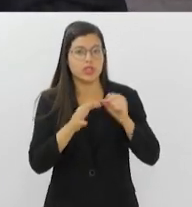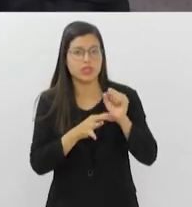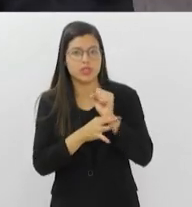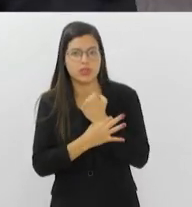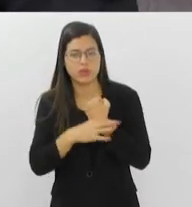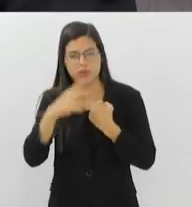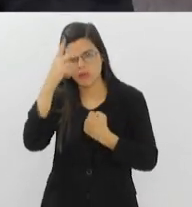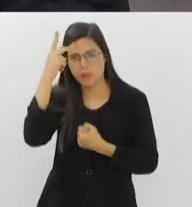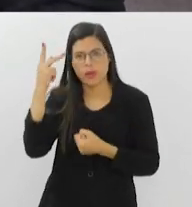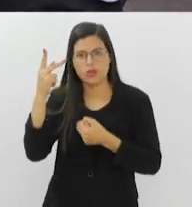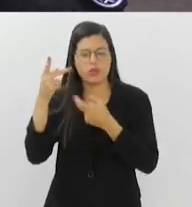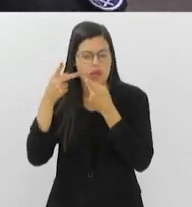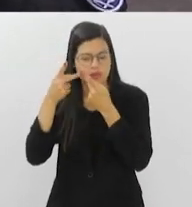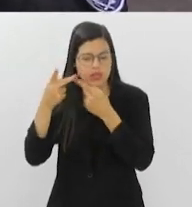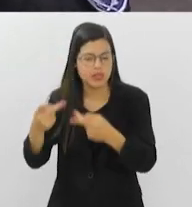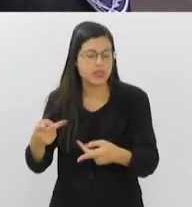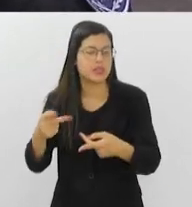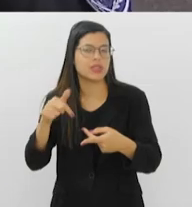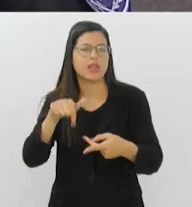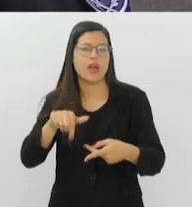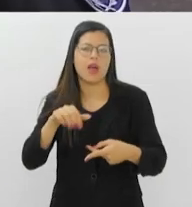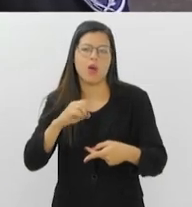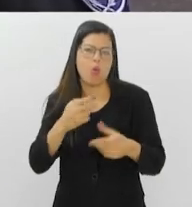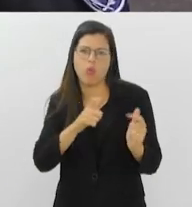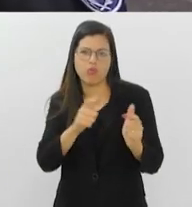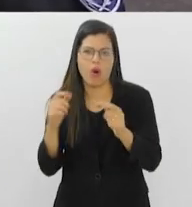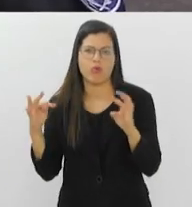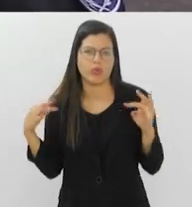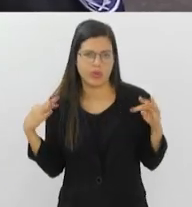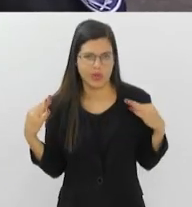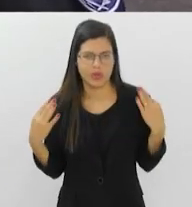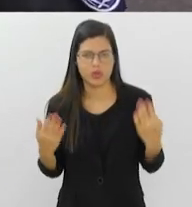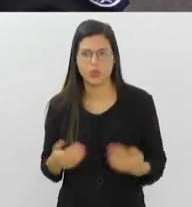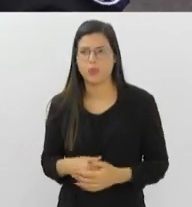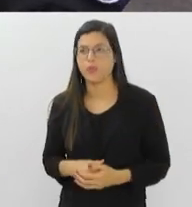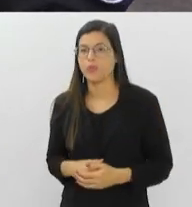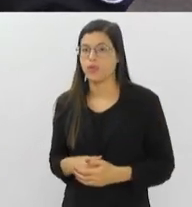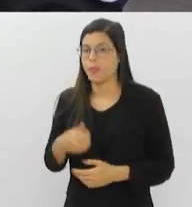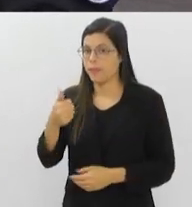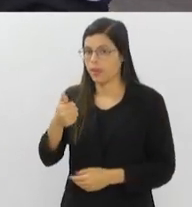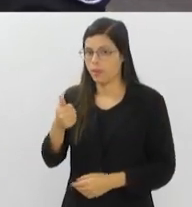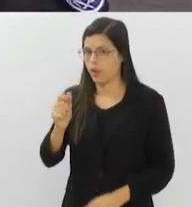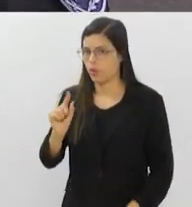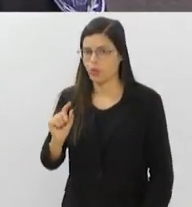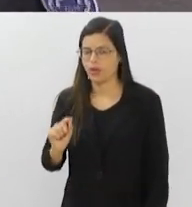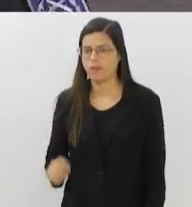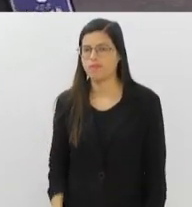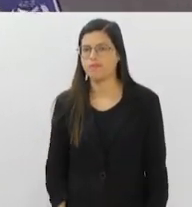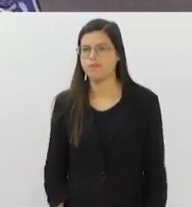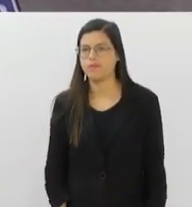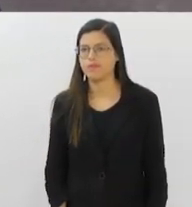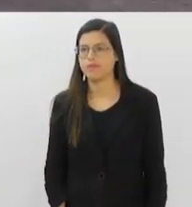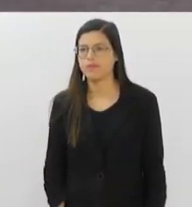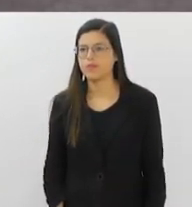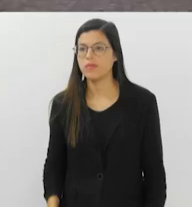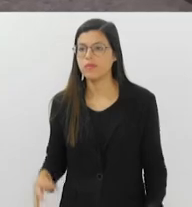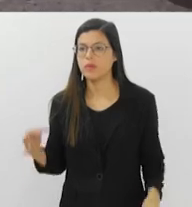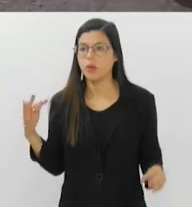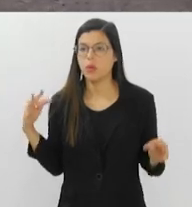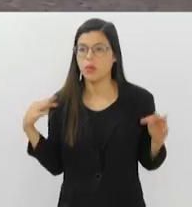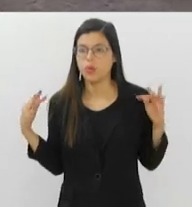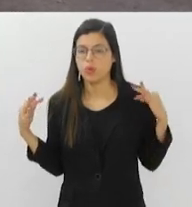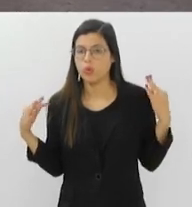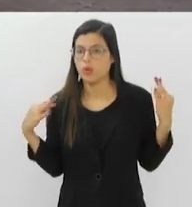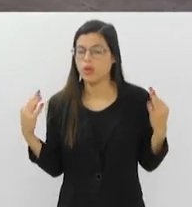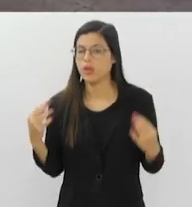prestigiar os nossos pontos turísticos aqui do nosso Estado? Primeiro de tudo, o turista não